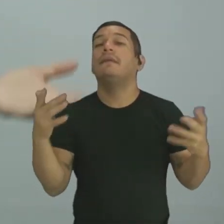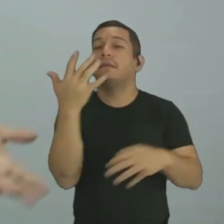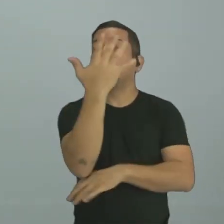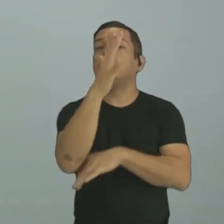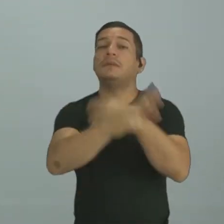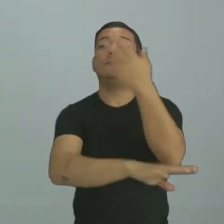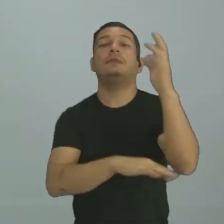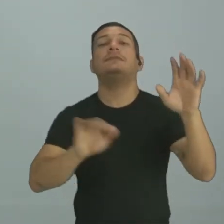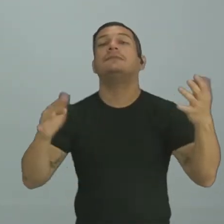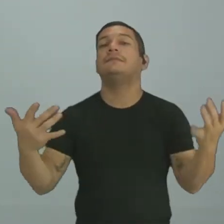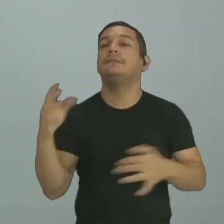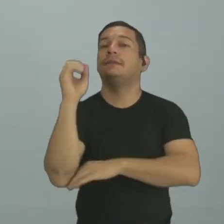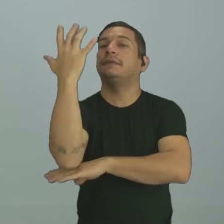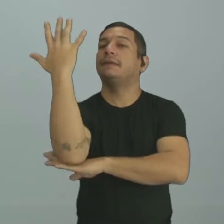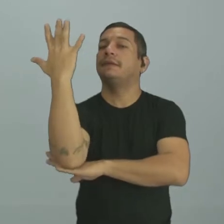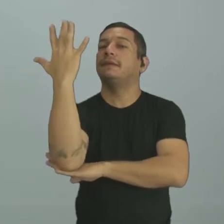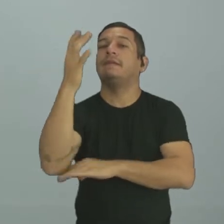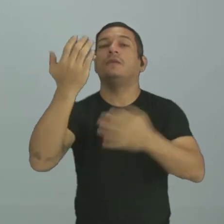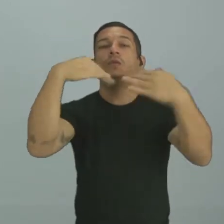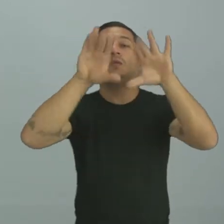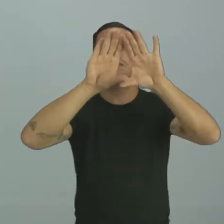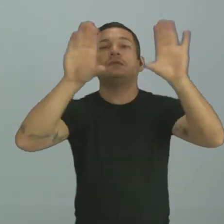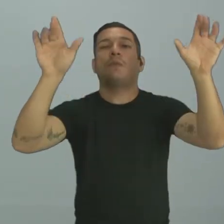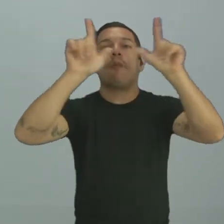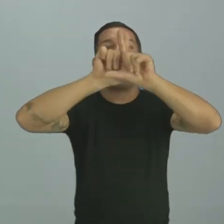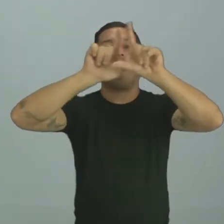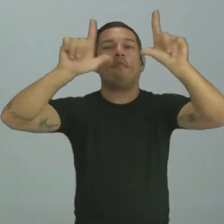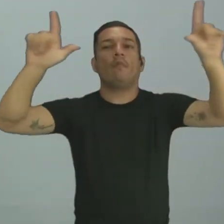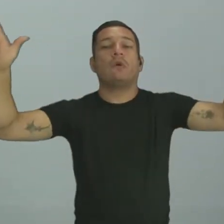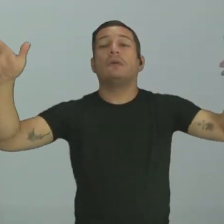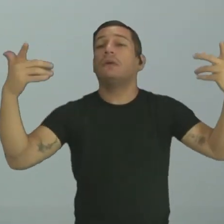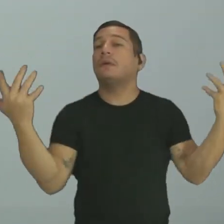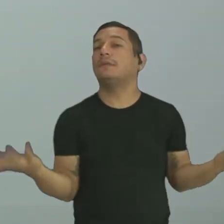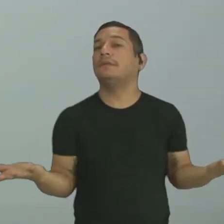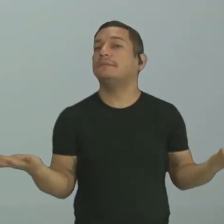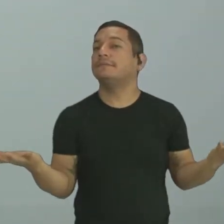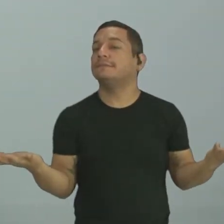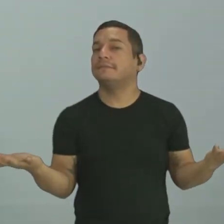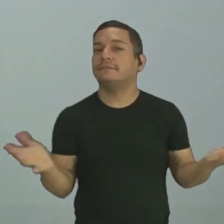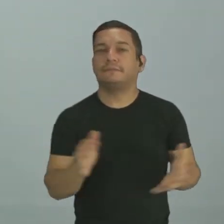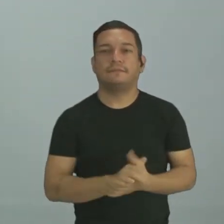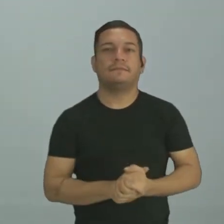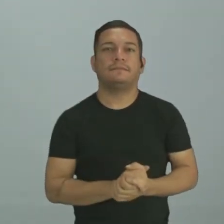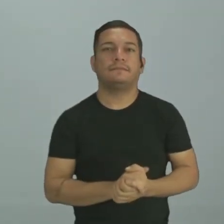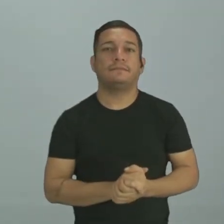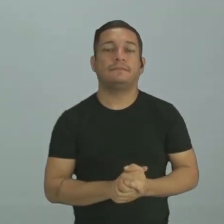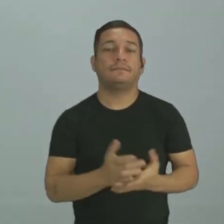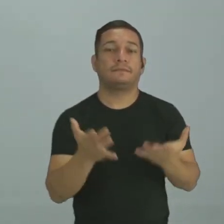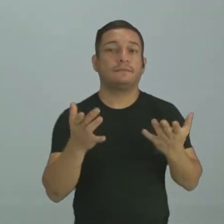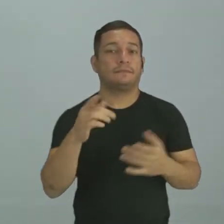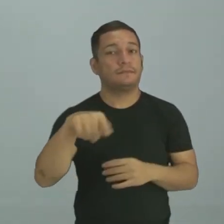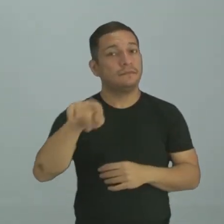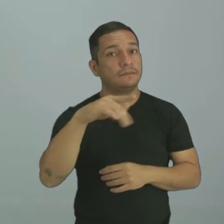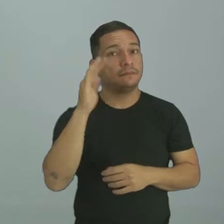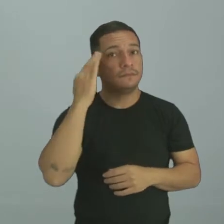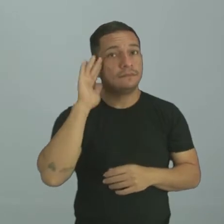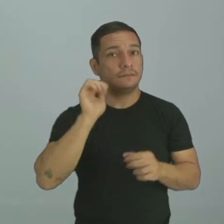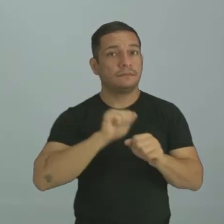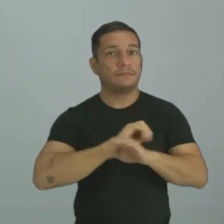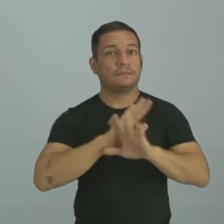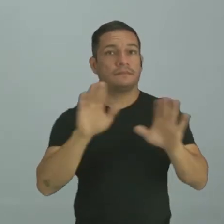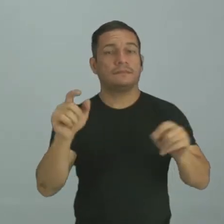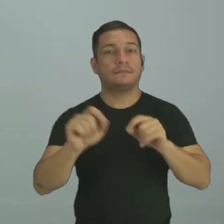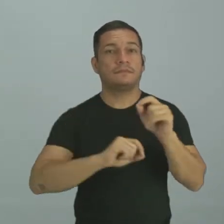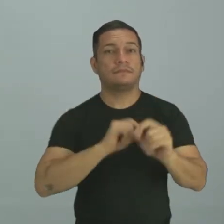Cadê as árvores? Cadê o céu limpo? Cadê as coisas limpas? O que eu quero que vocês entendam? Numa